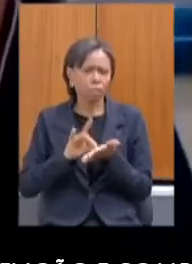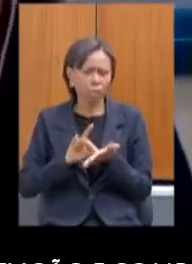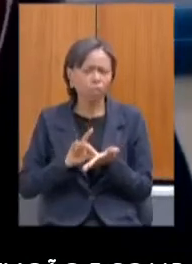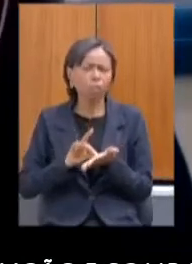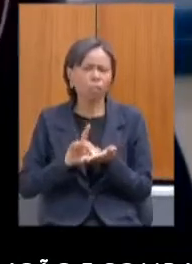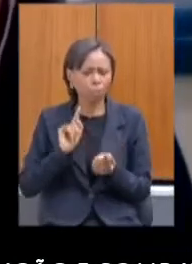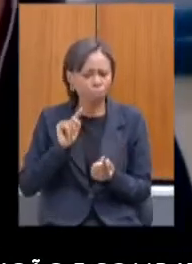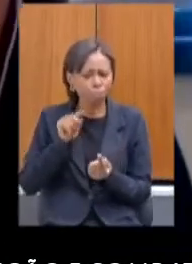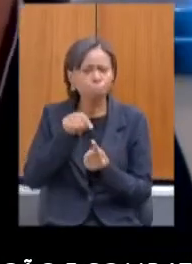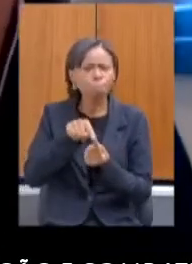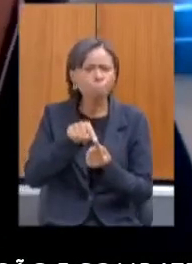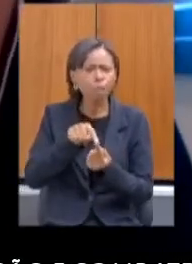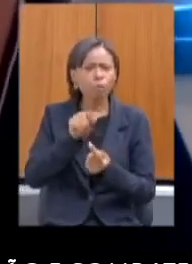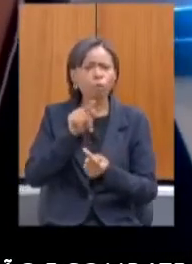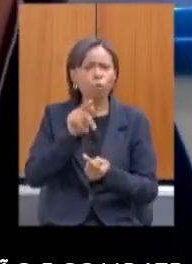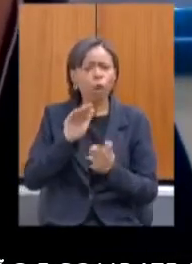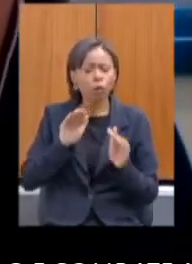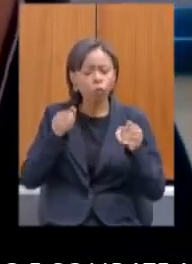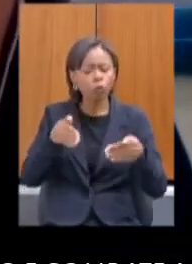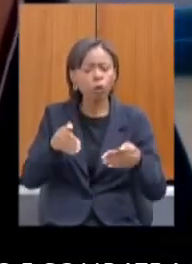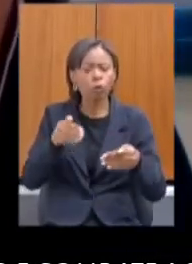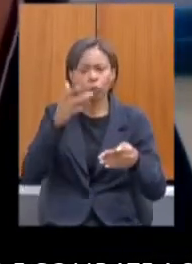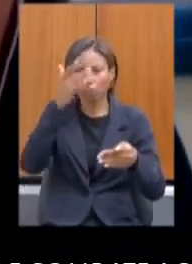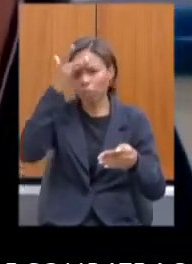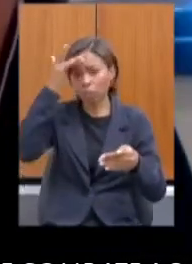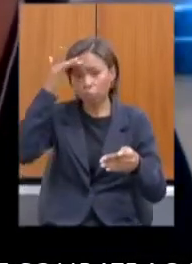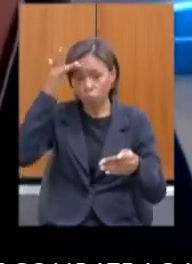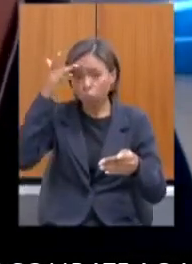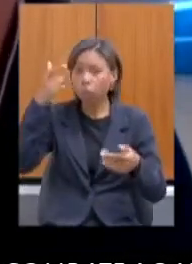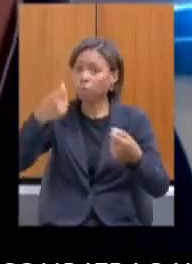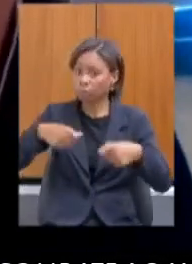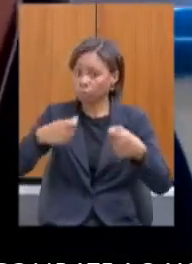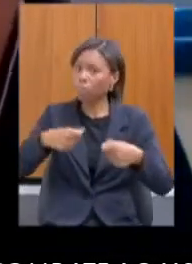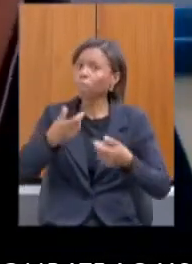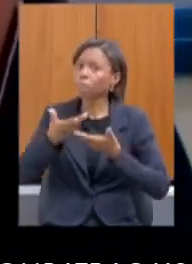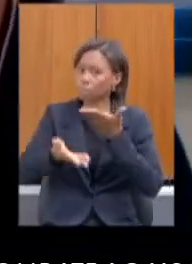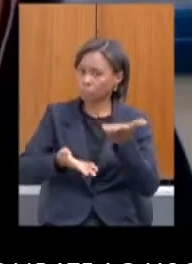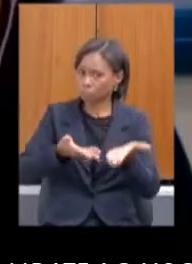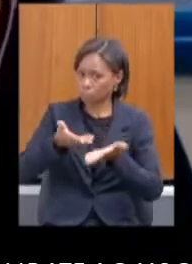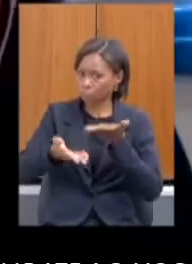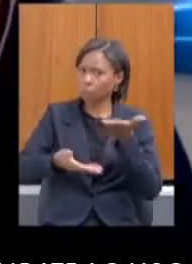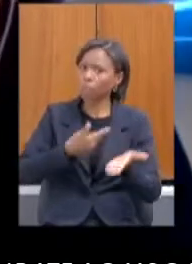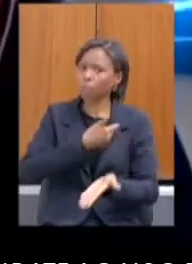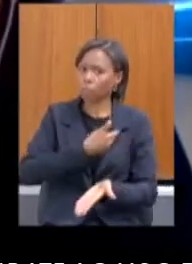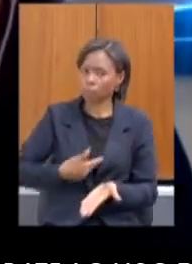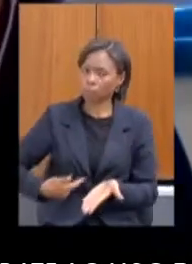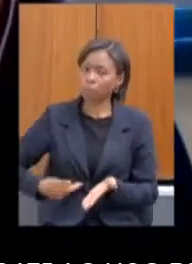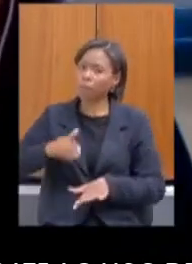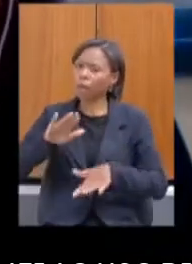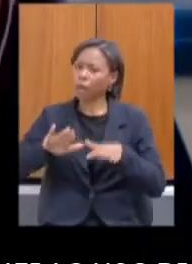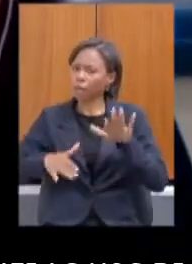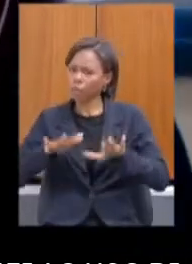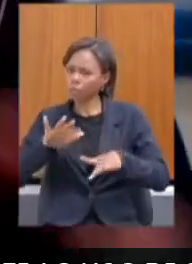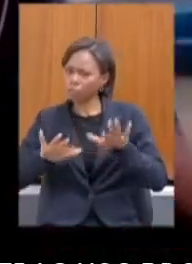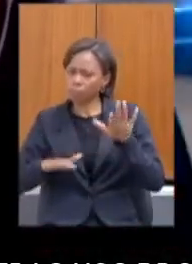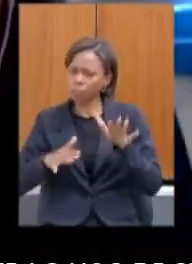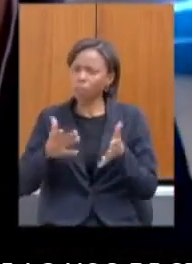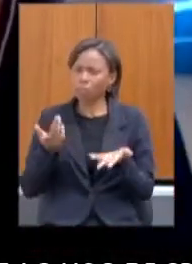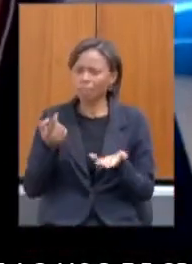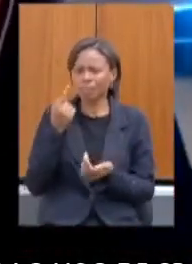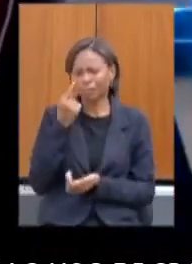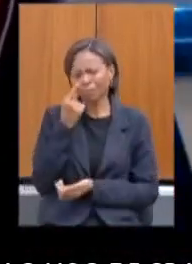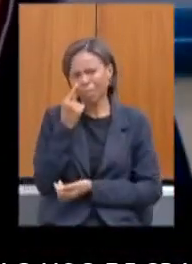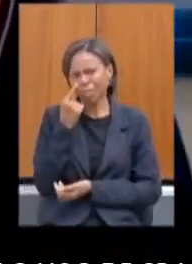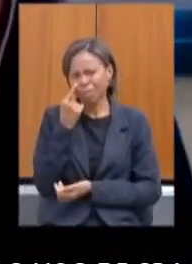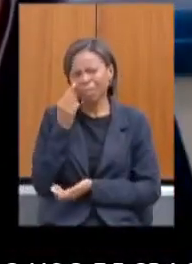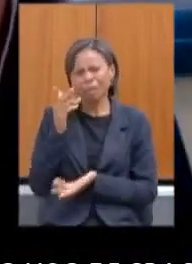as pessoas que precisam se sintam atendidas pelo Estado eu tenho também essa percepção às vezes está se fazendo muito mas